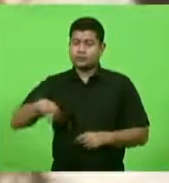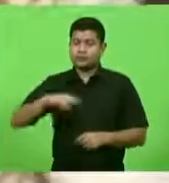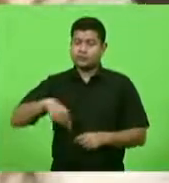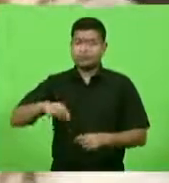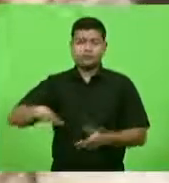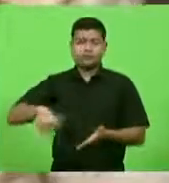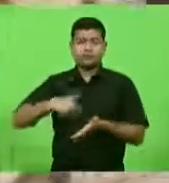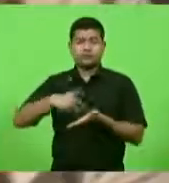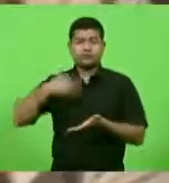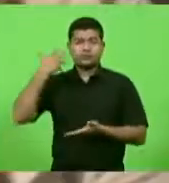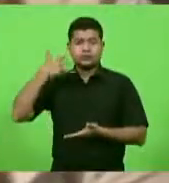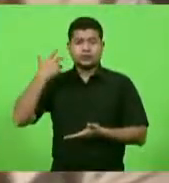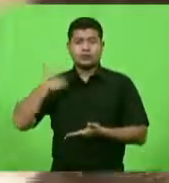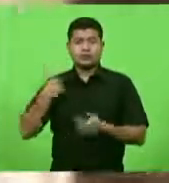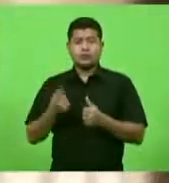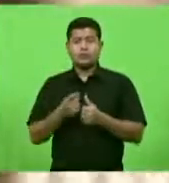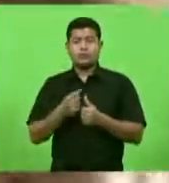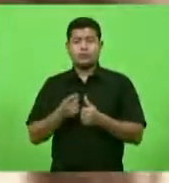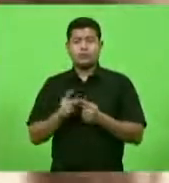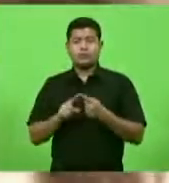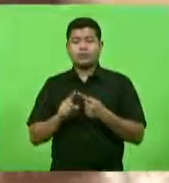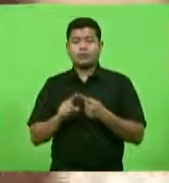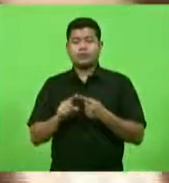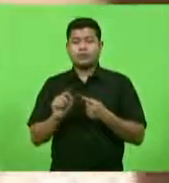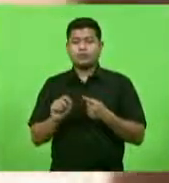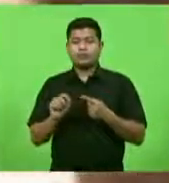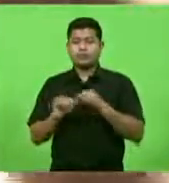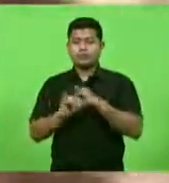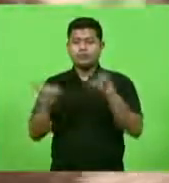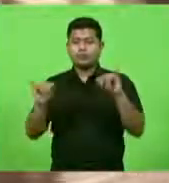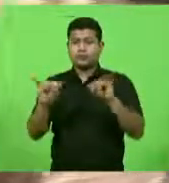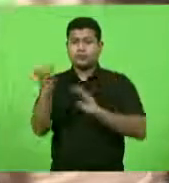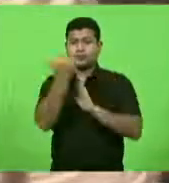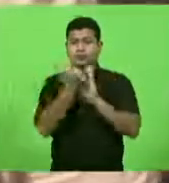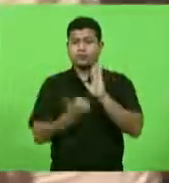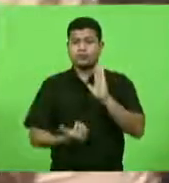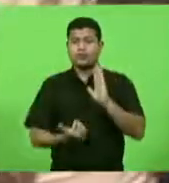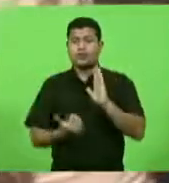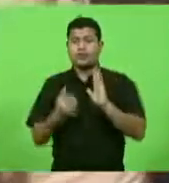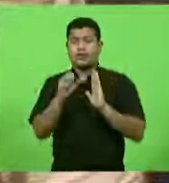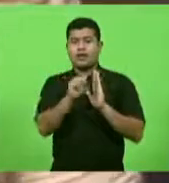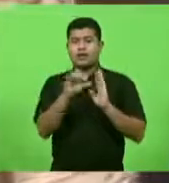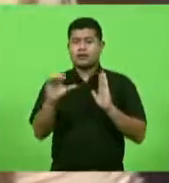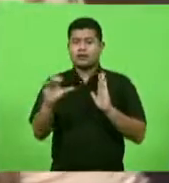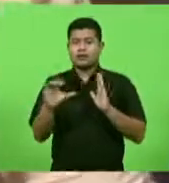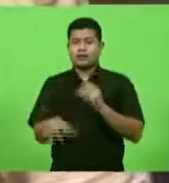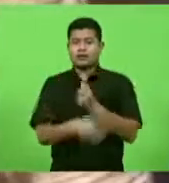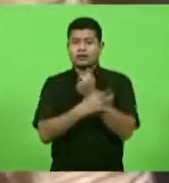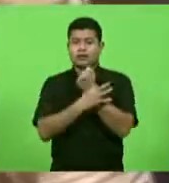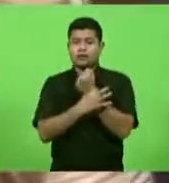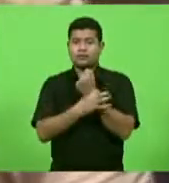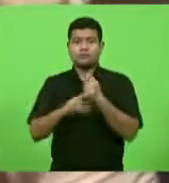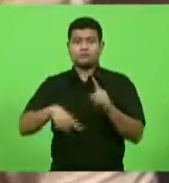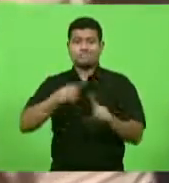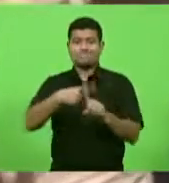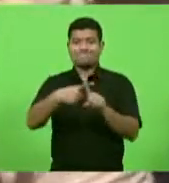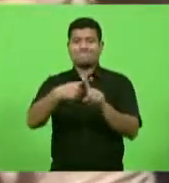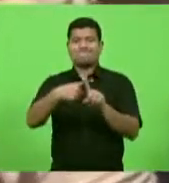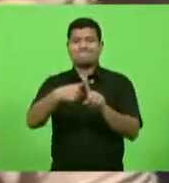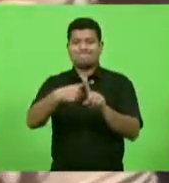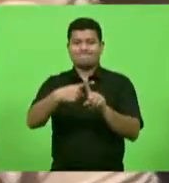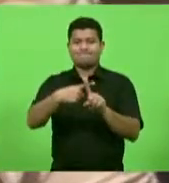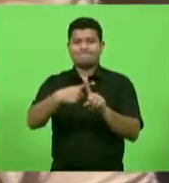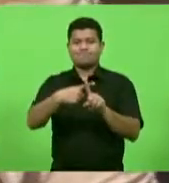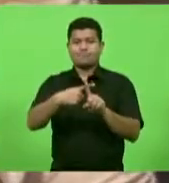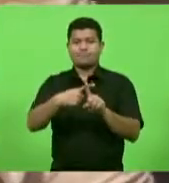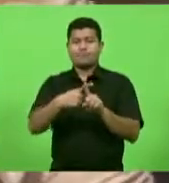deles foi o lançamento de um de um programa chamado SC mais segura que define a aplicação